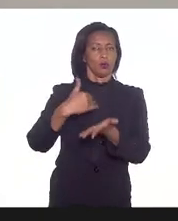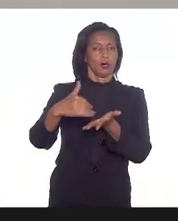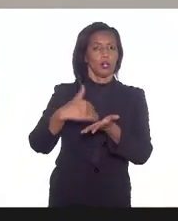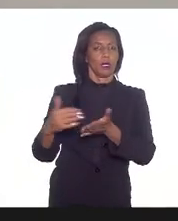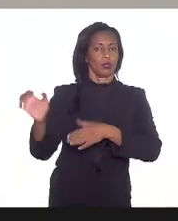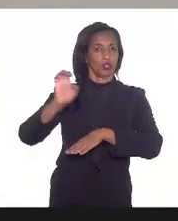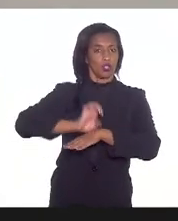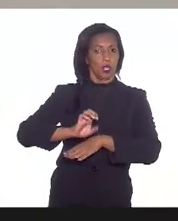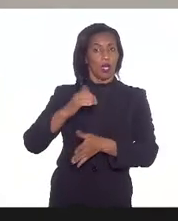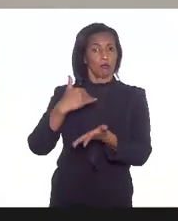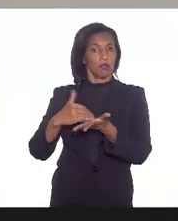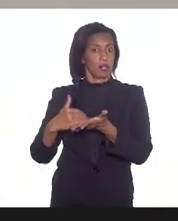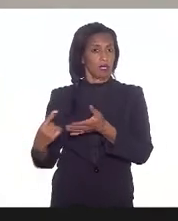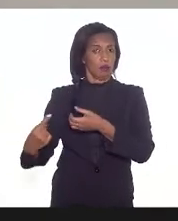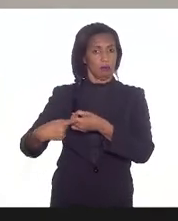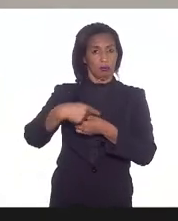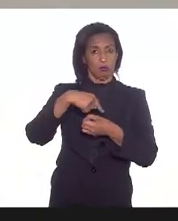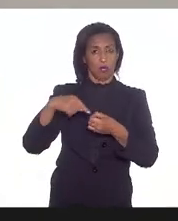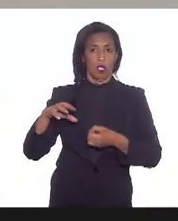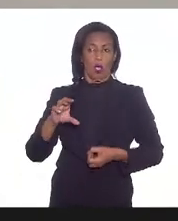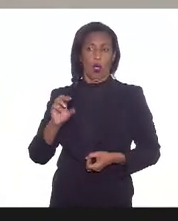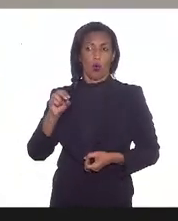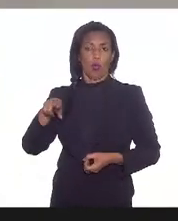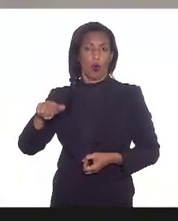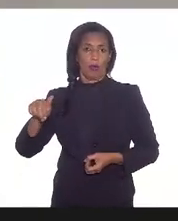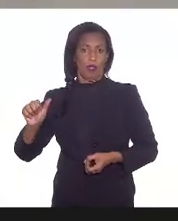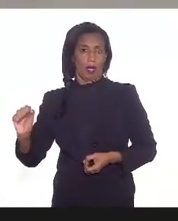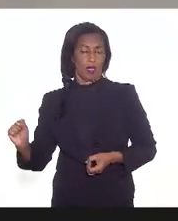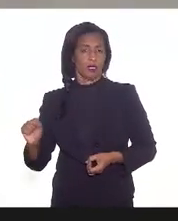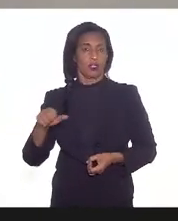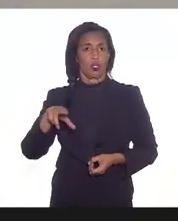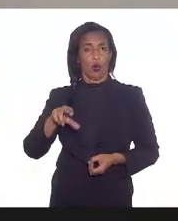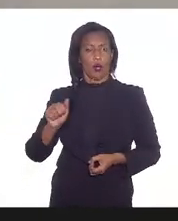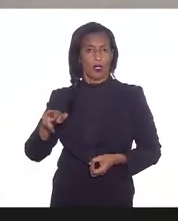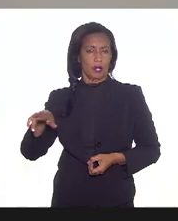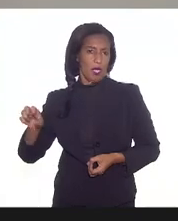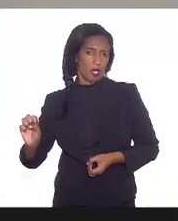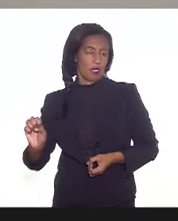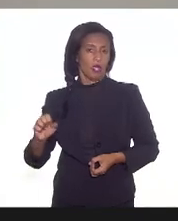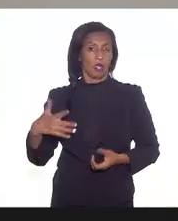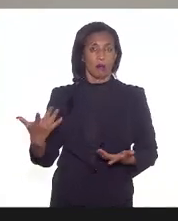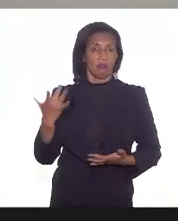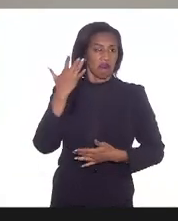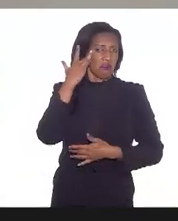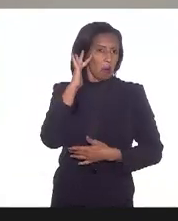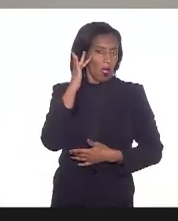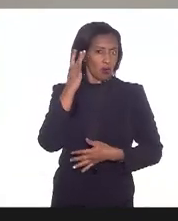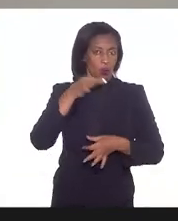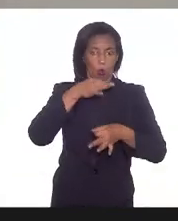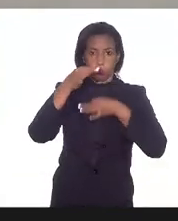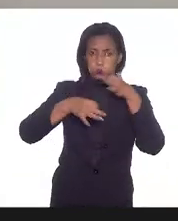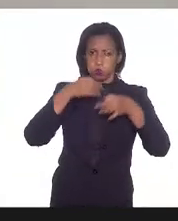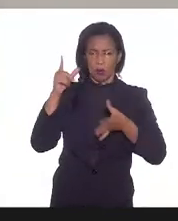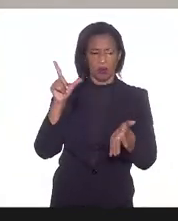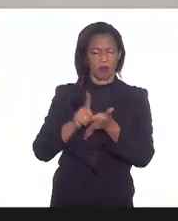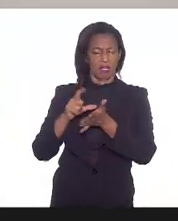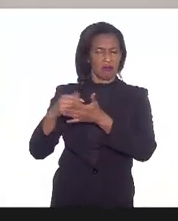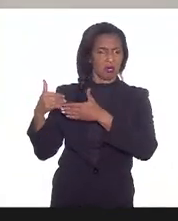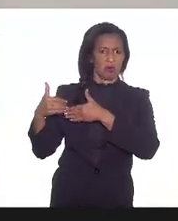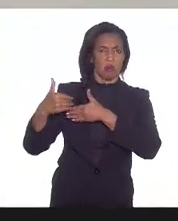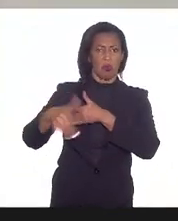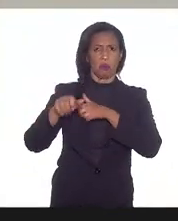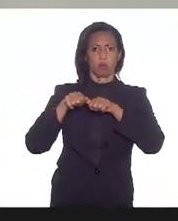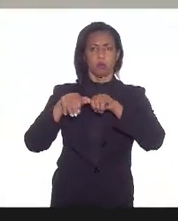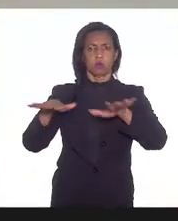e dos secretários municipais através do Conais e Conasemes mas acho que isso é uma crítica que eu tenho desde o início da pandemia que